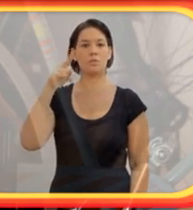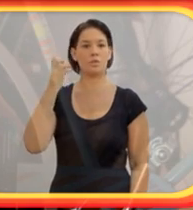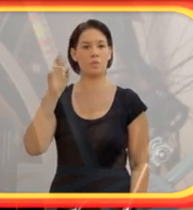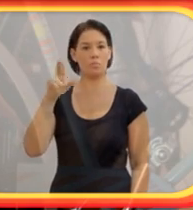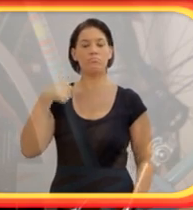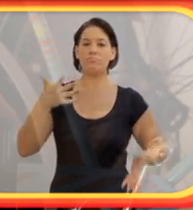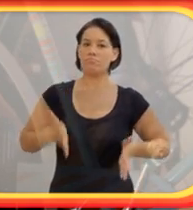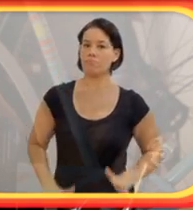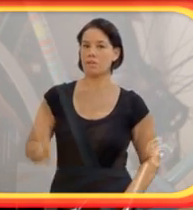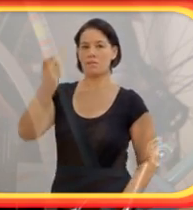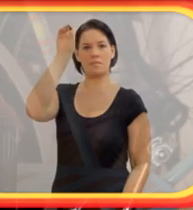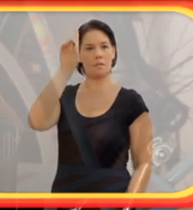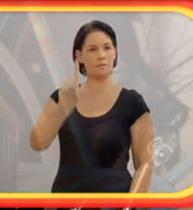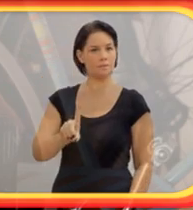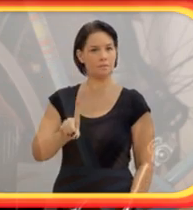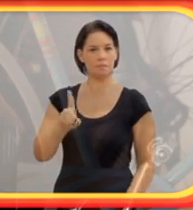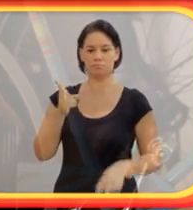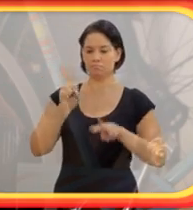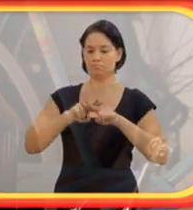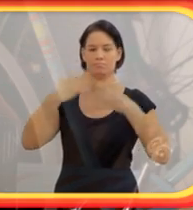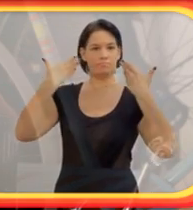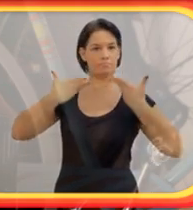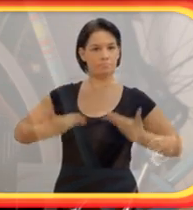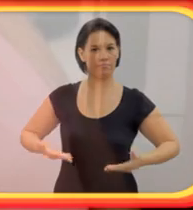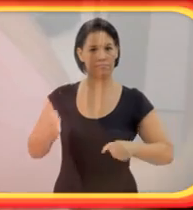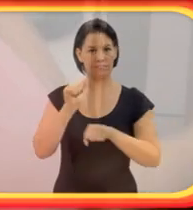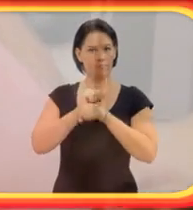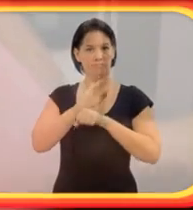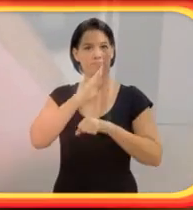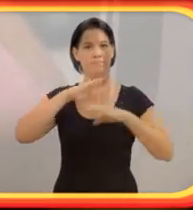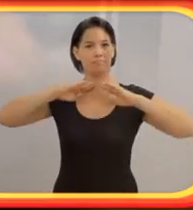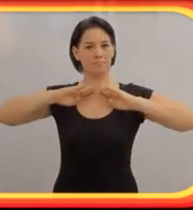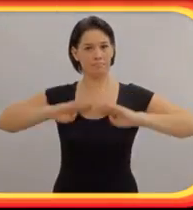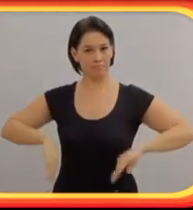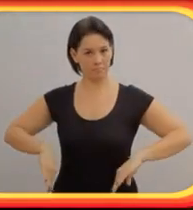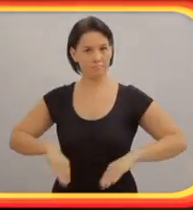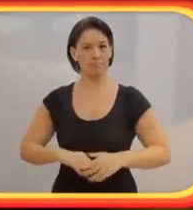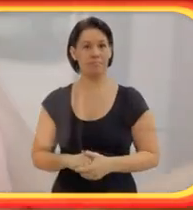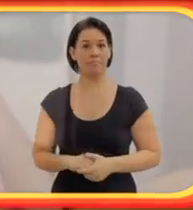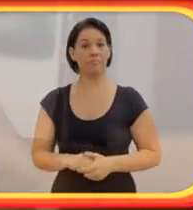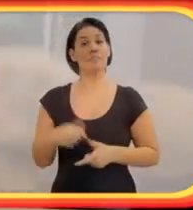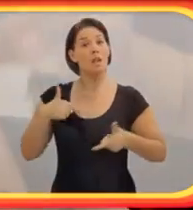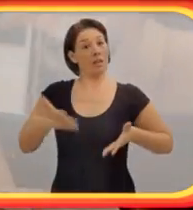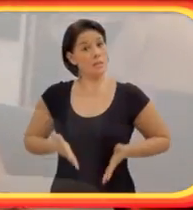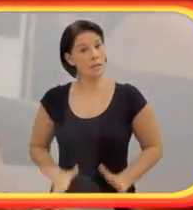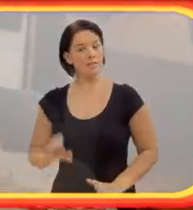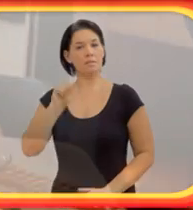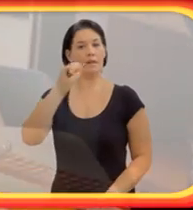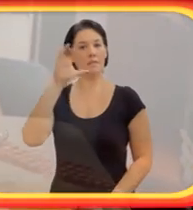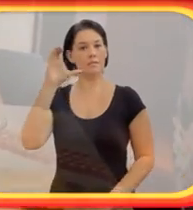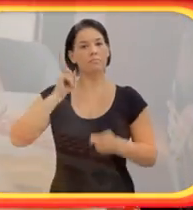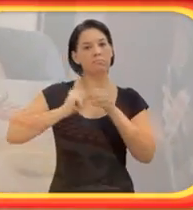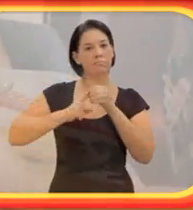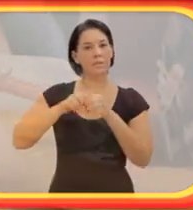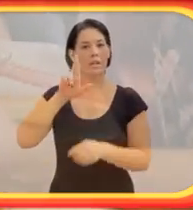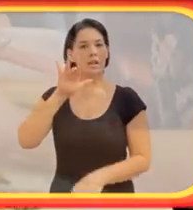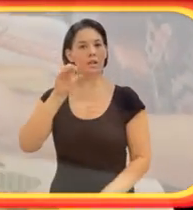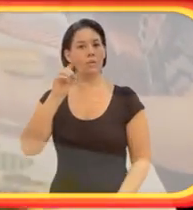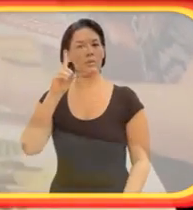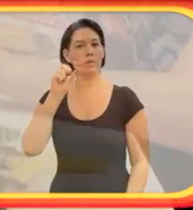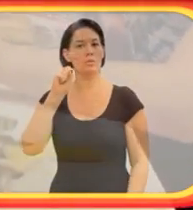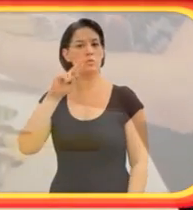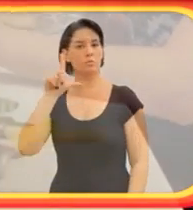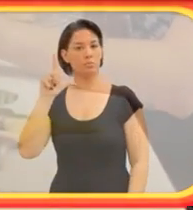Nasci como pessoa com deficiência, sou tetraplético. Desde o meu nascimento, nasci em Santa Catarina, na cidade de Rio do Sul.